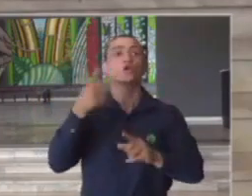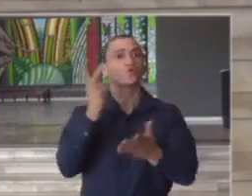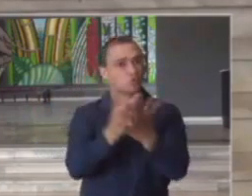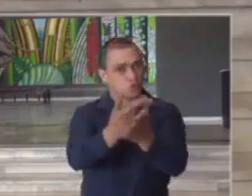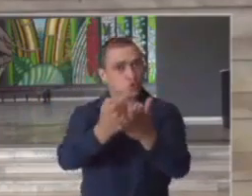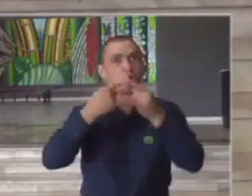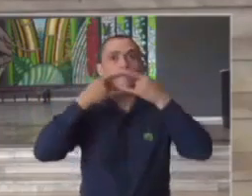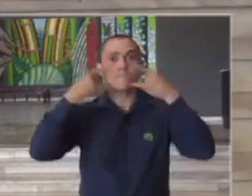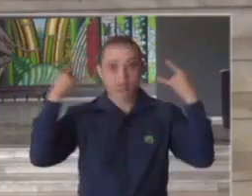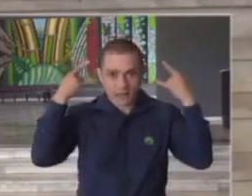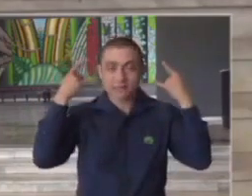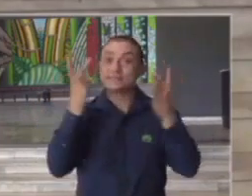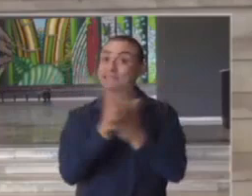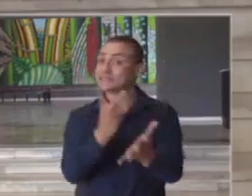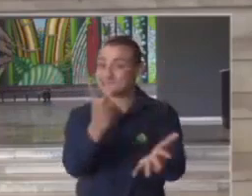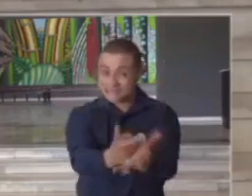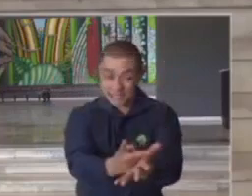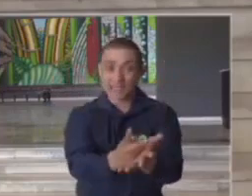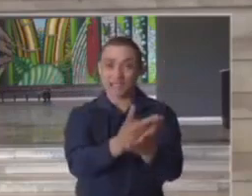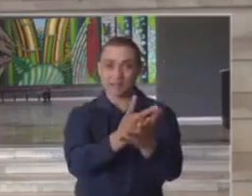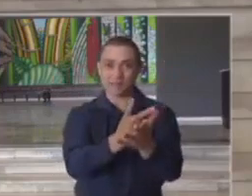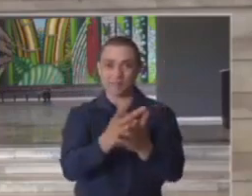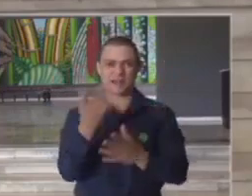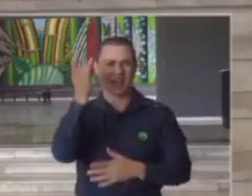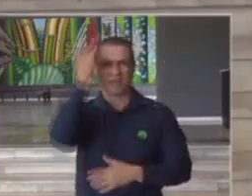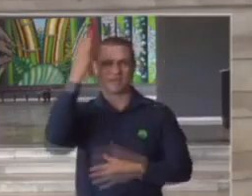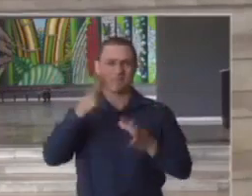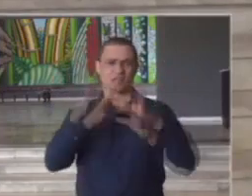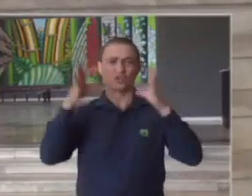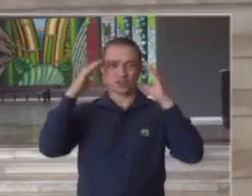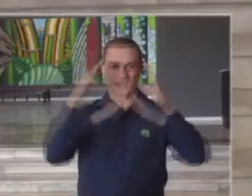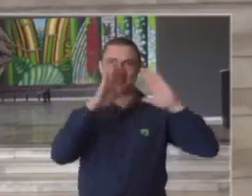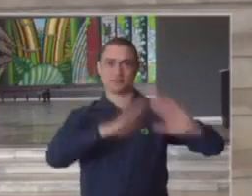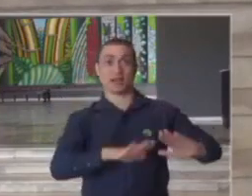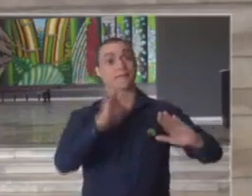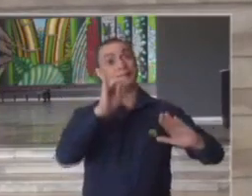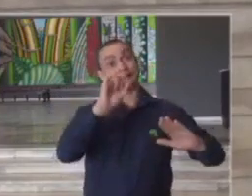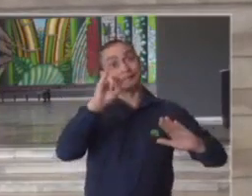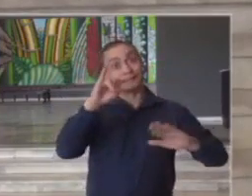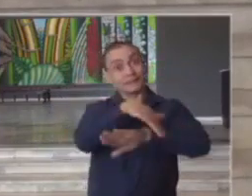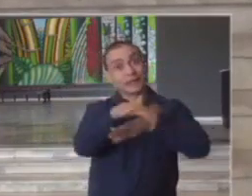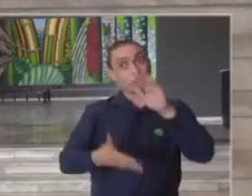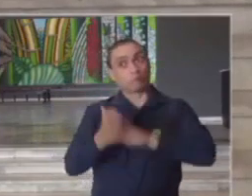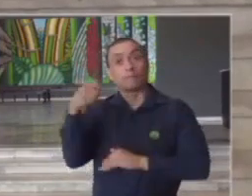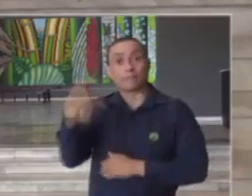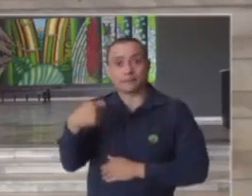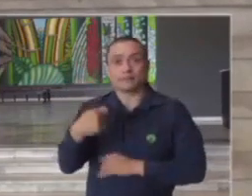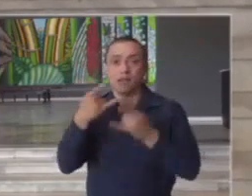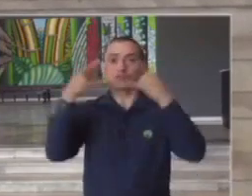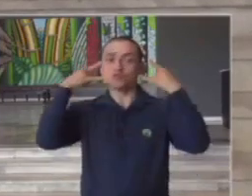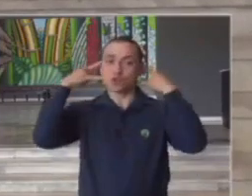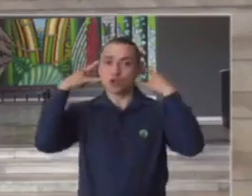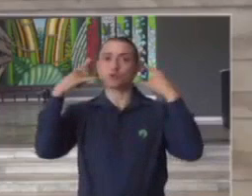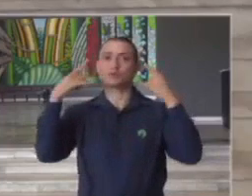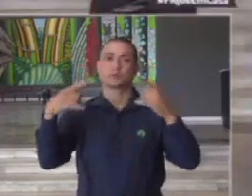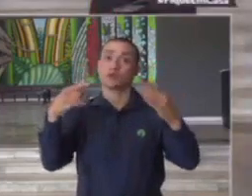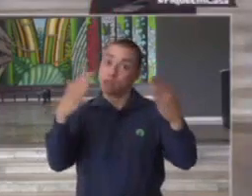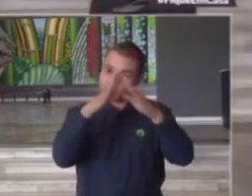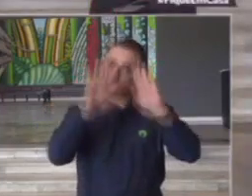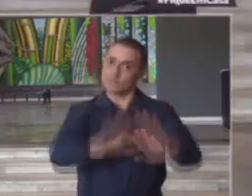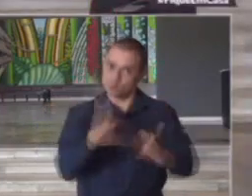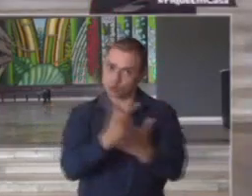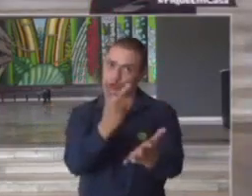máscaras é mais fácil do que até fazer o isolamento mas use máscaras e fique em casa muito obrigado